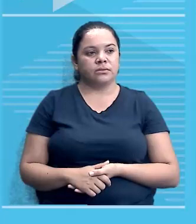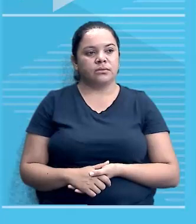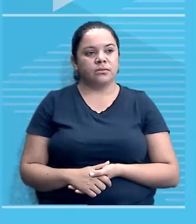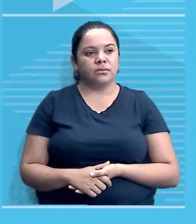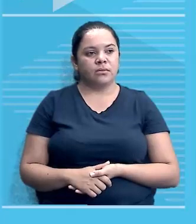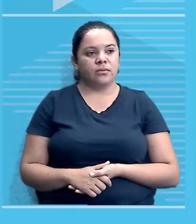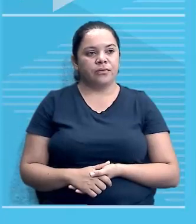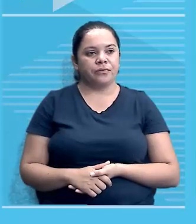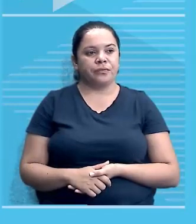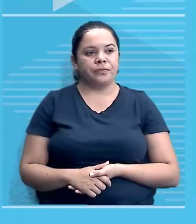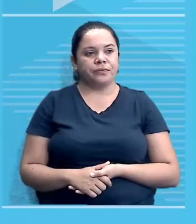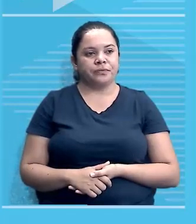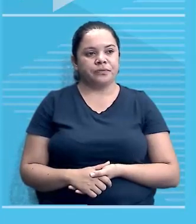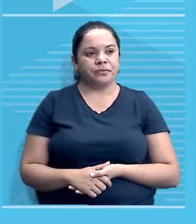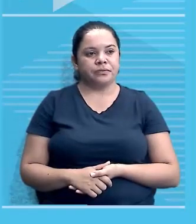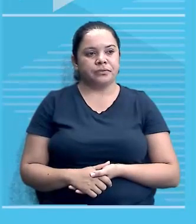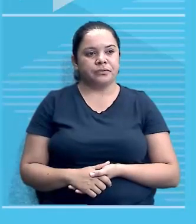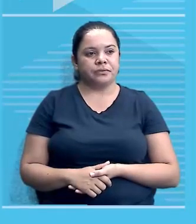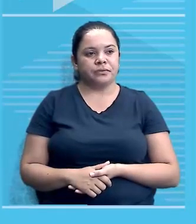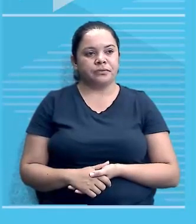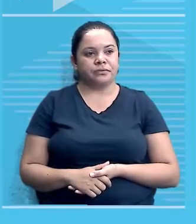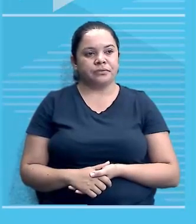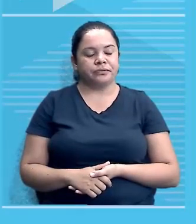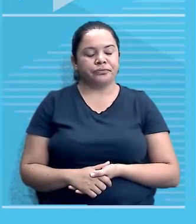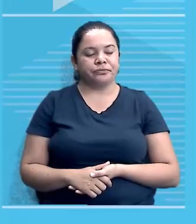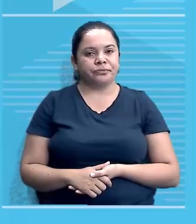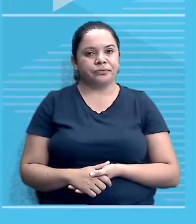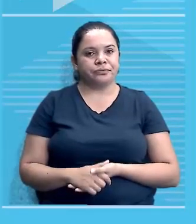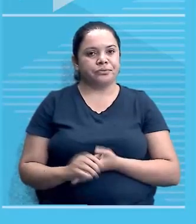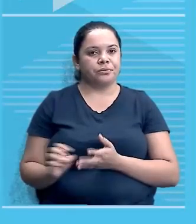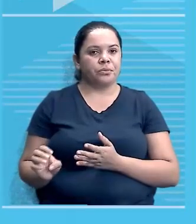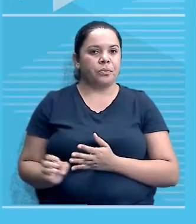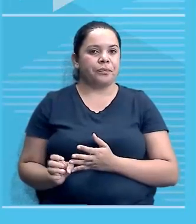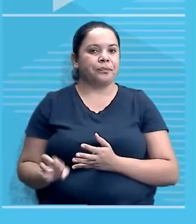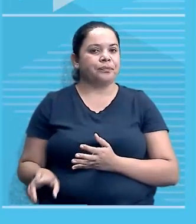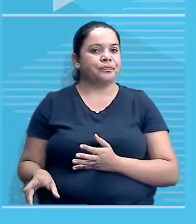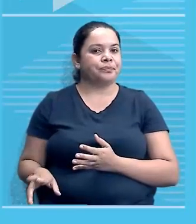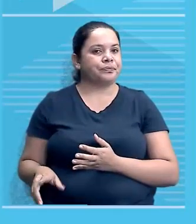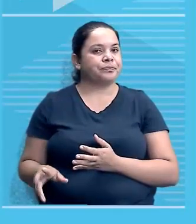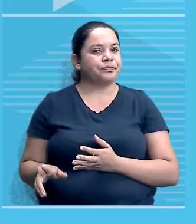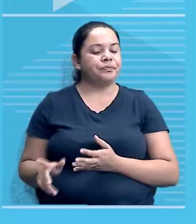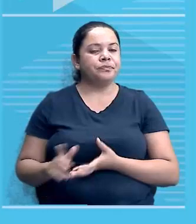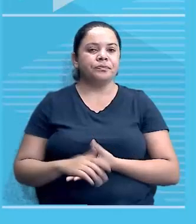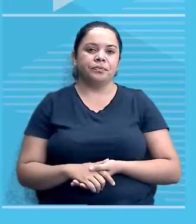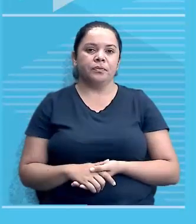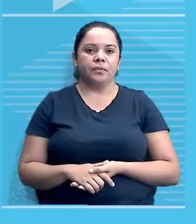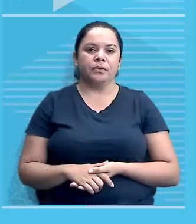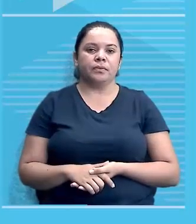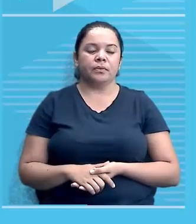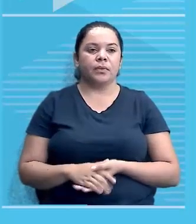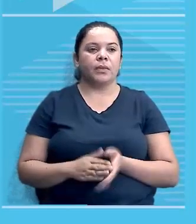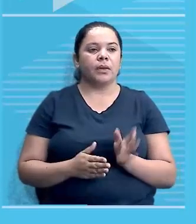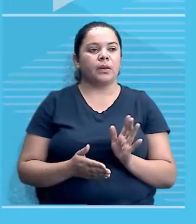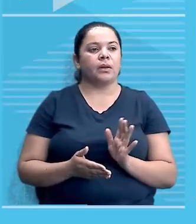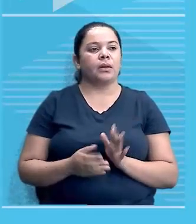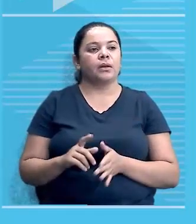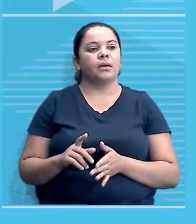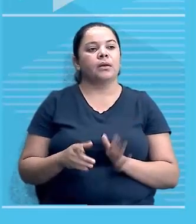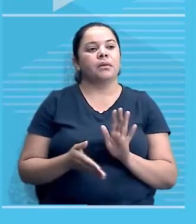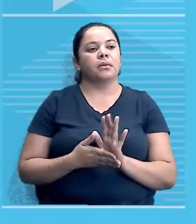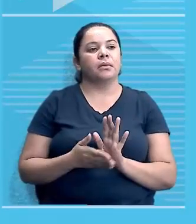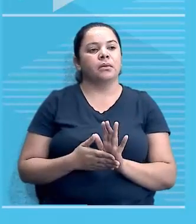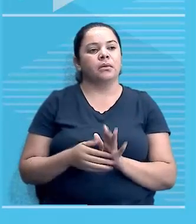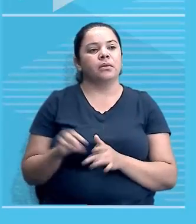para o recuo das potências colonialistas e seus aliados. Não, pessoal, vamos lá. O Plano Marshall foi um plano de